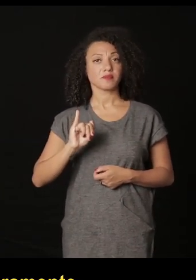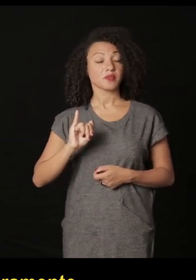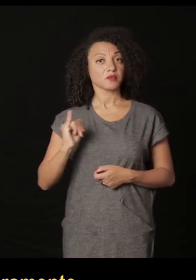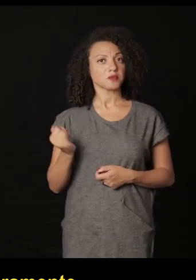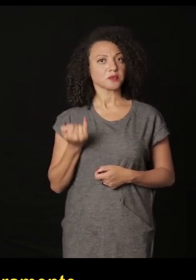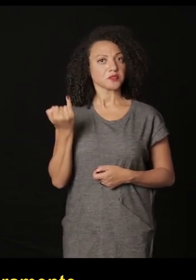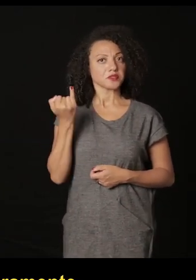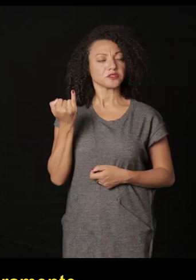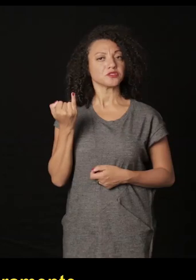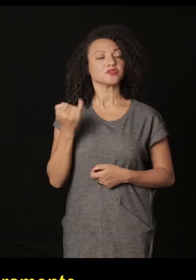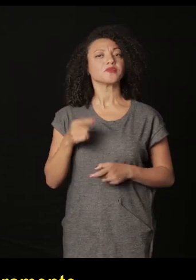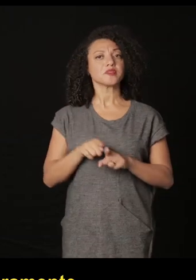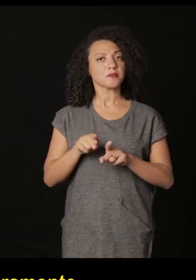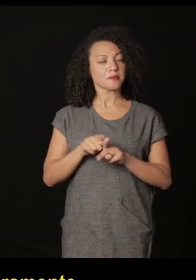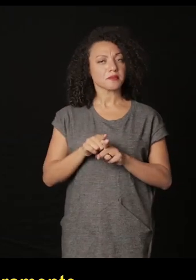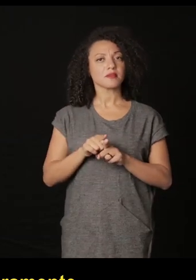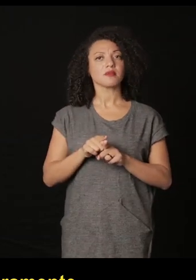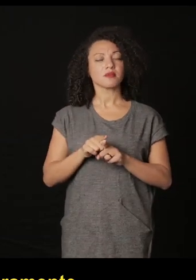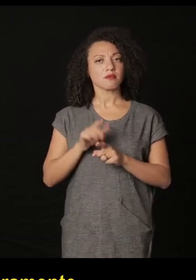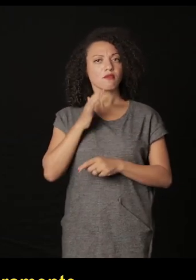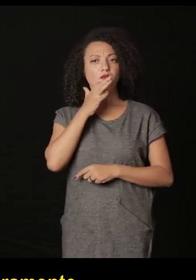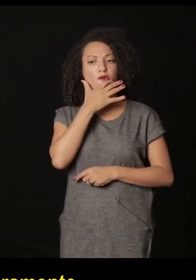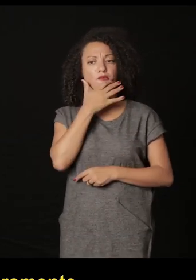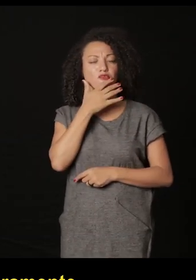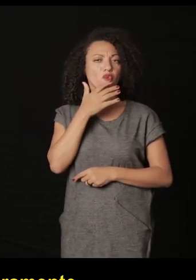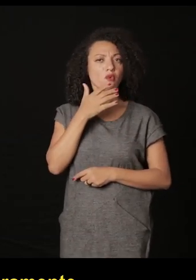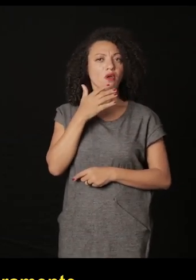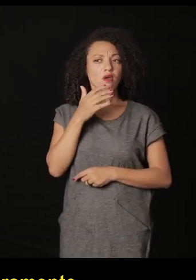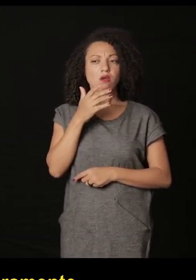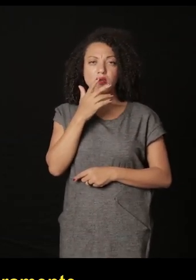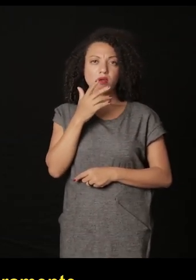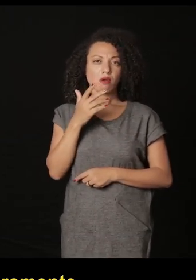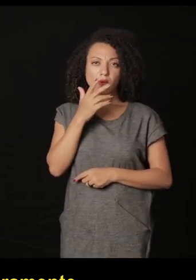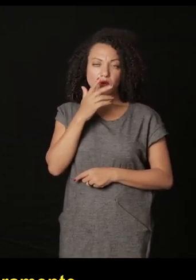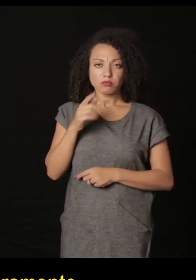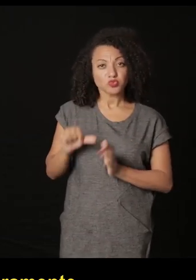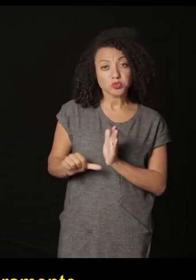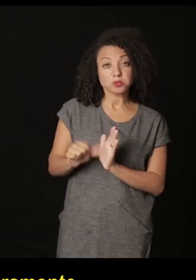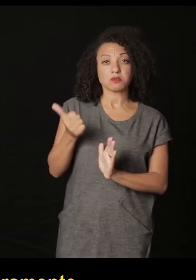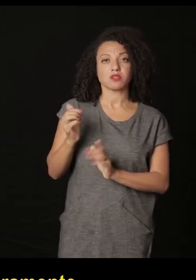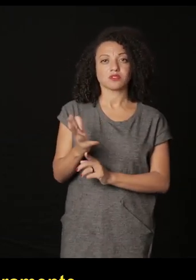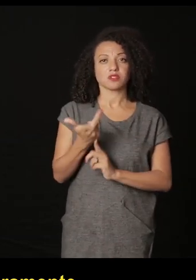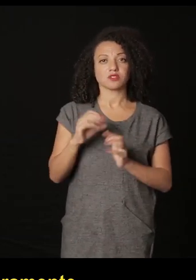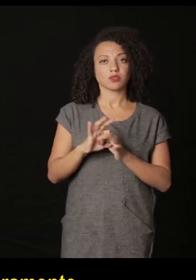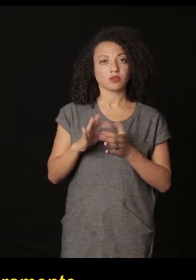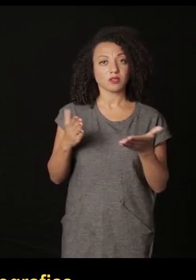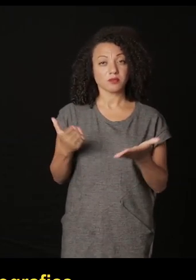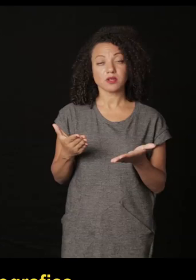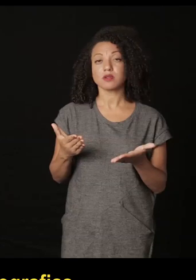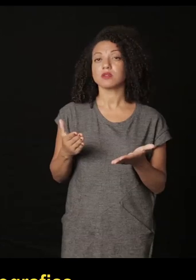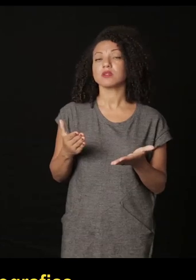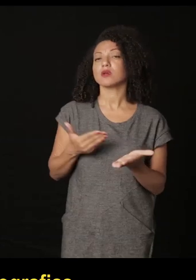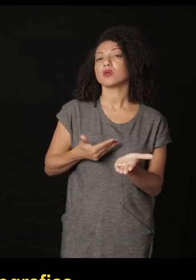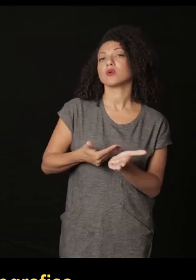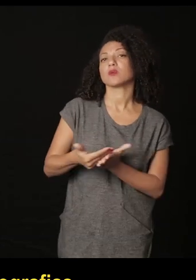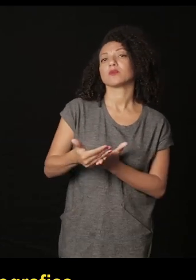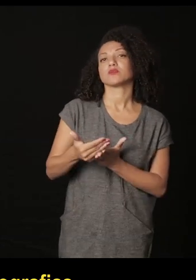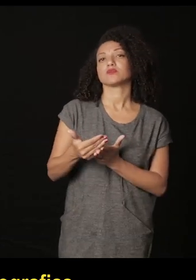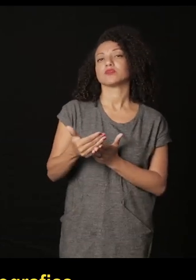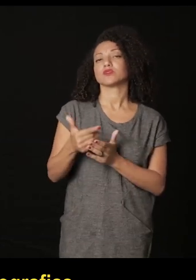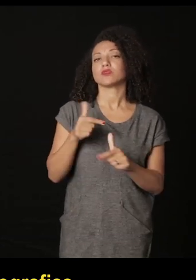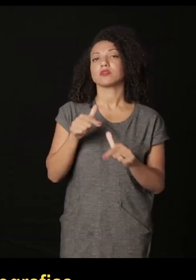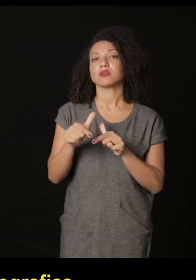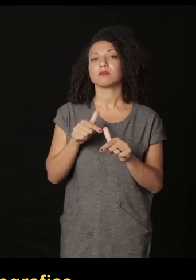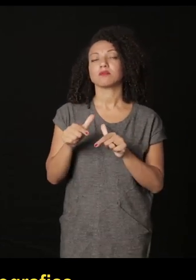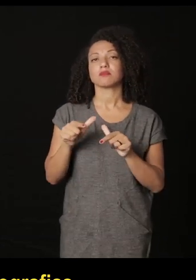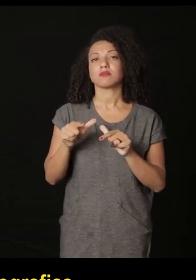Boltanski que seguramente é um dos primeiros dentro do arte contemporâneo que comecei a trabalhar